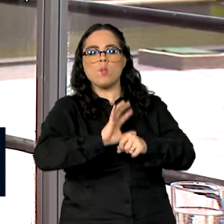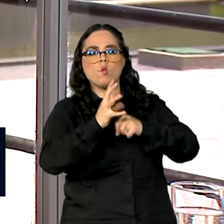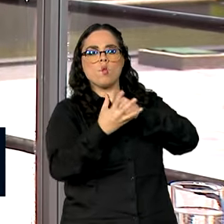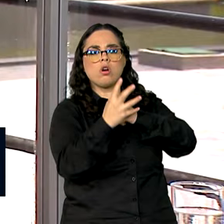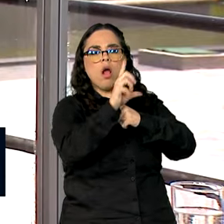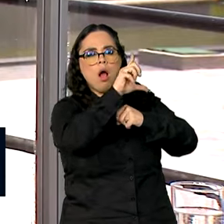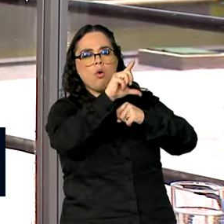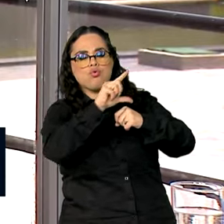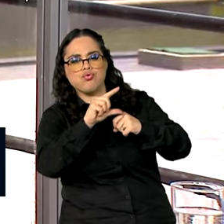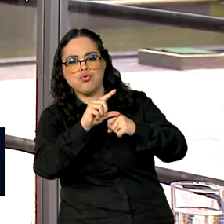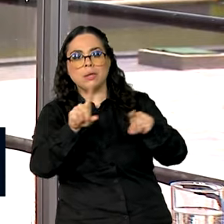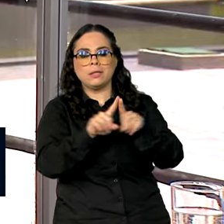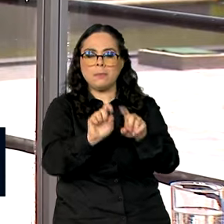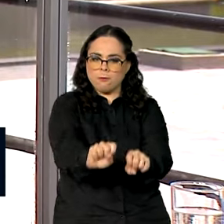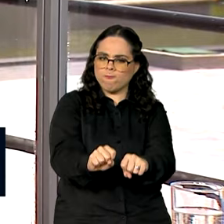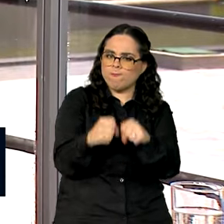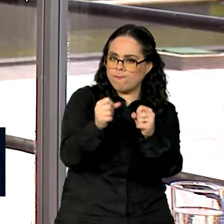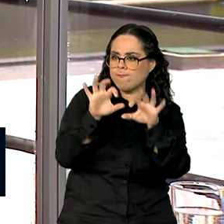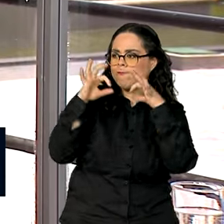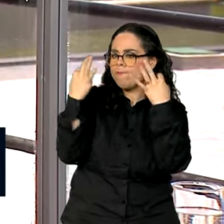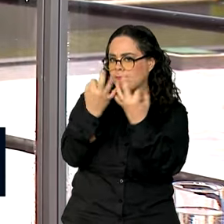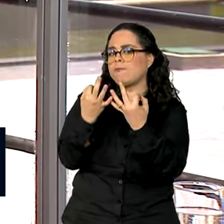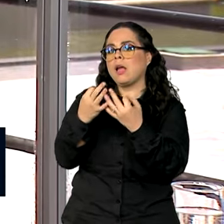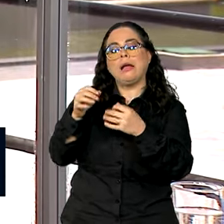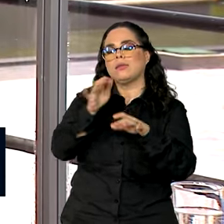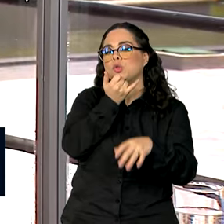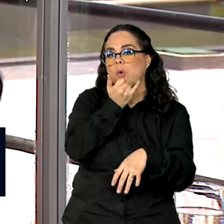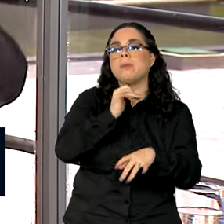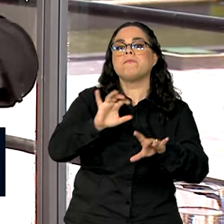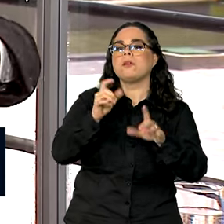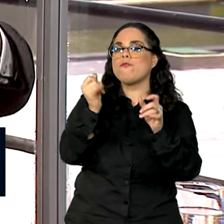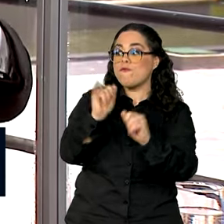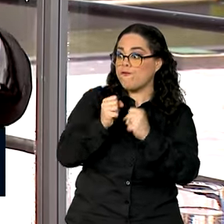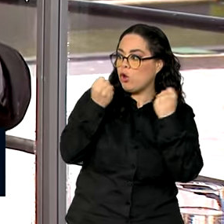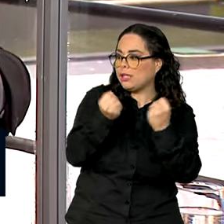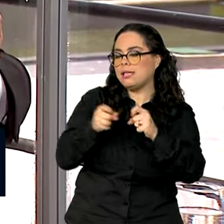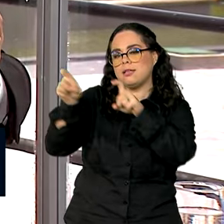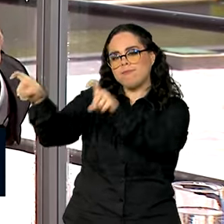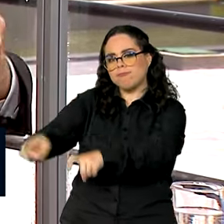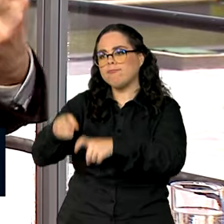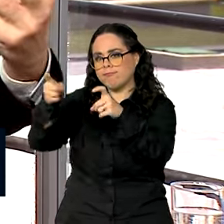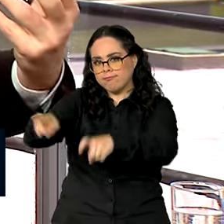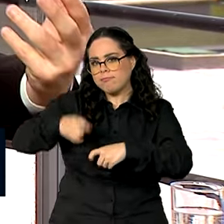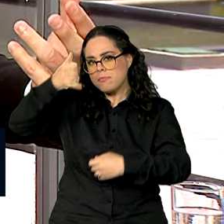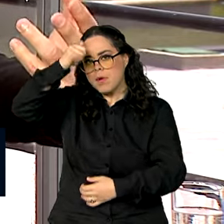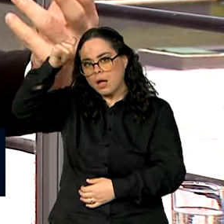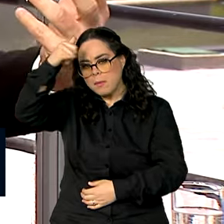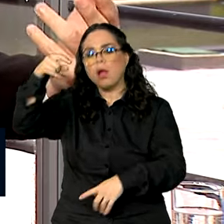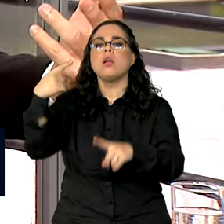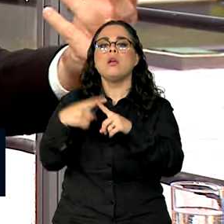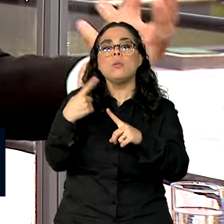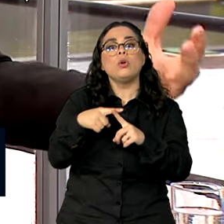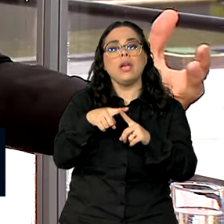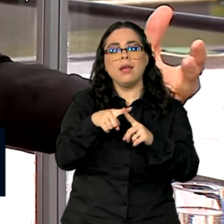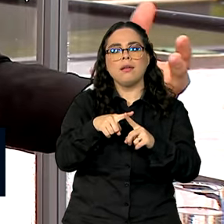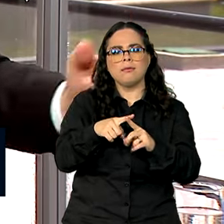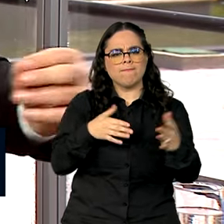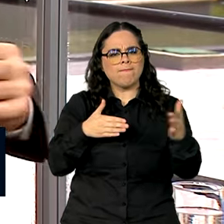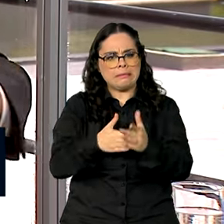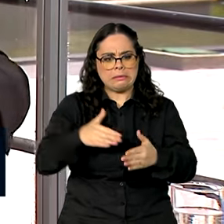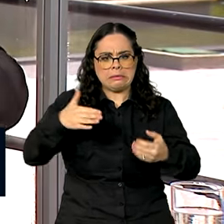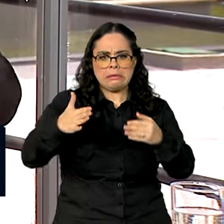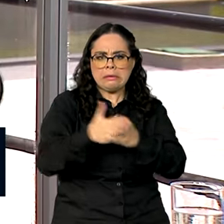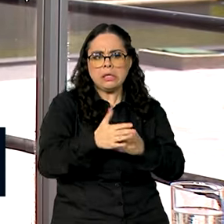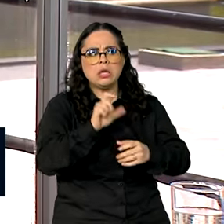fortalecer o nosso agronegócio, porque o mundo cada vez mais coloca barreira em produtos que não são sustentáveis.